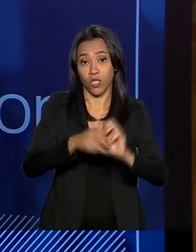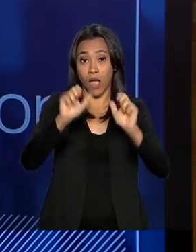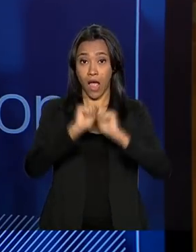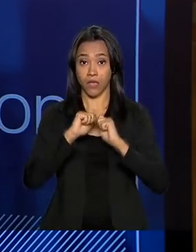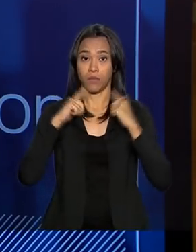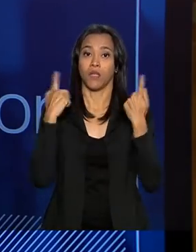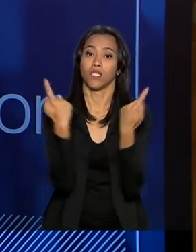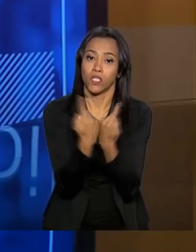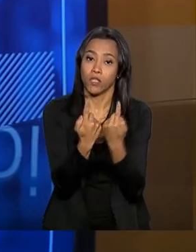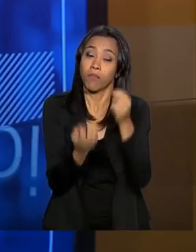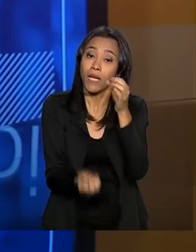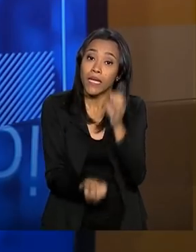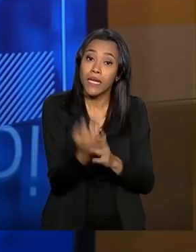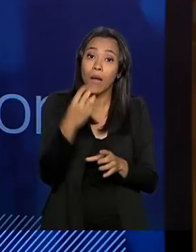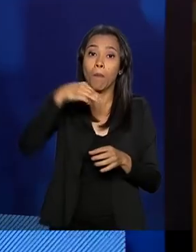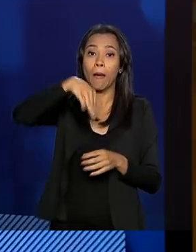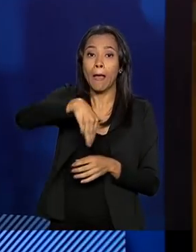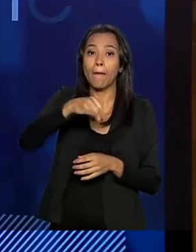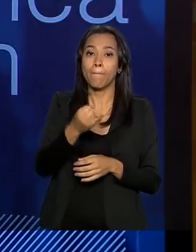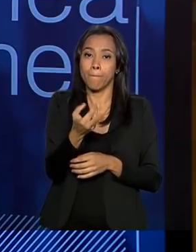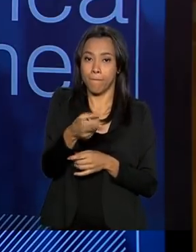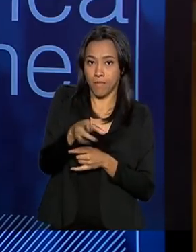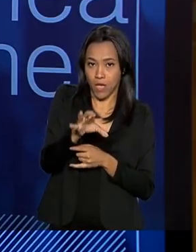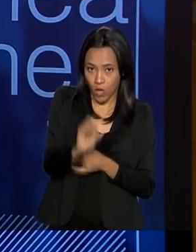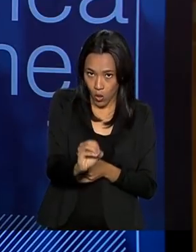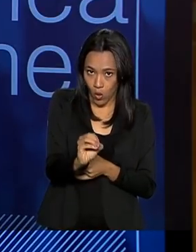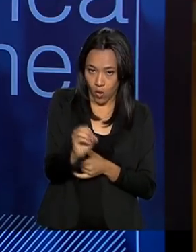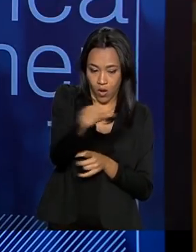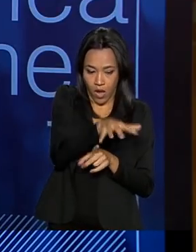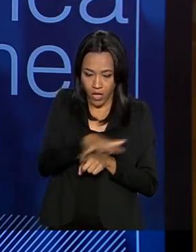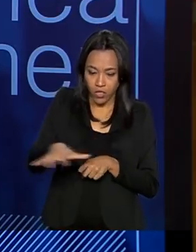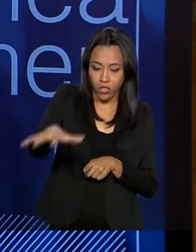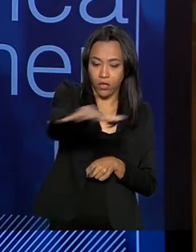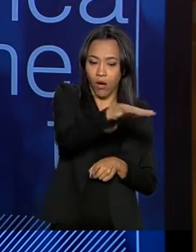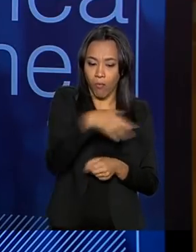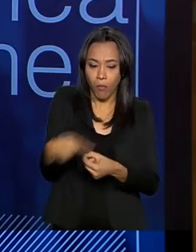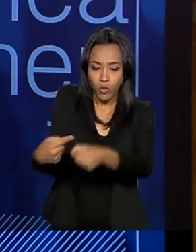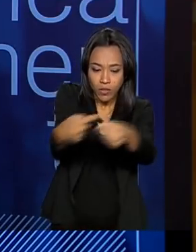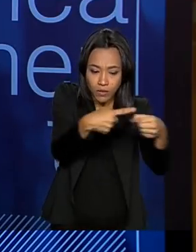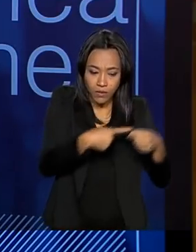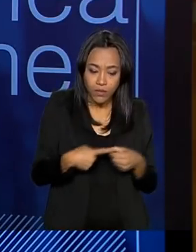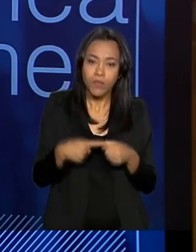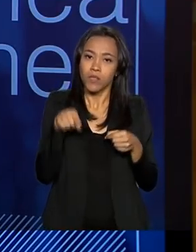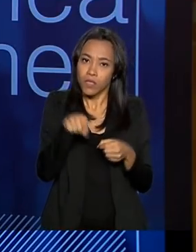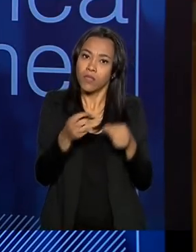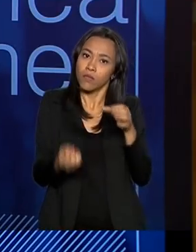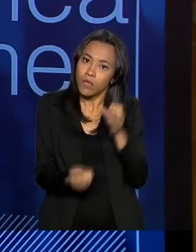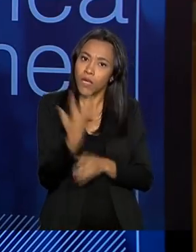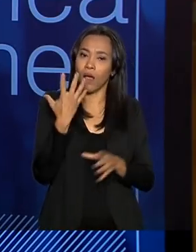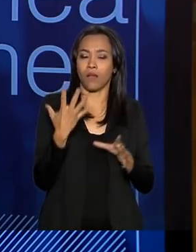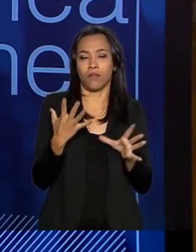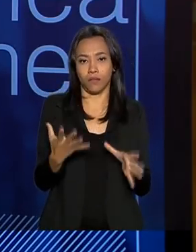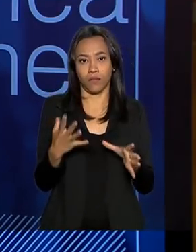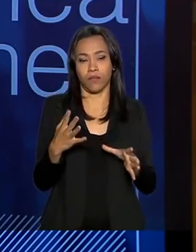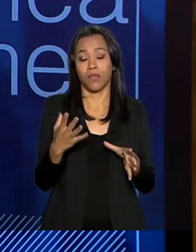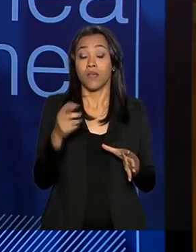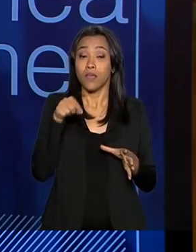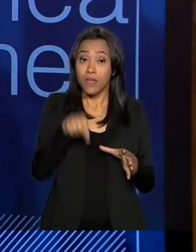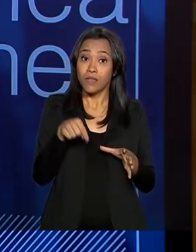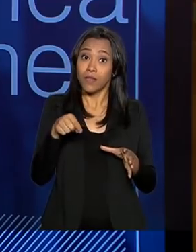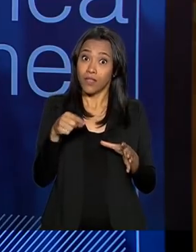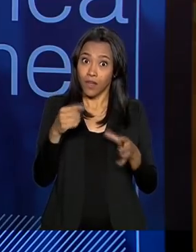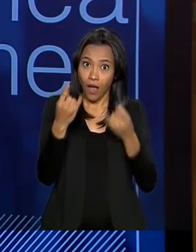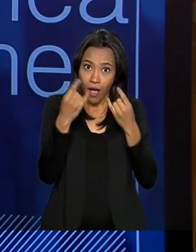criar essas micro-regiões. Então há necessidade que isso seja feito para que micro-regiões sejam criadas e elas sim sejam